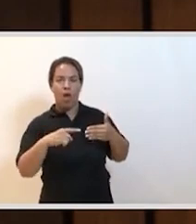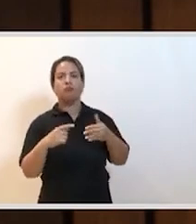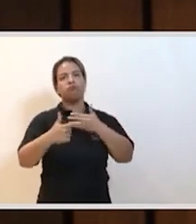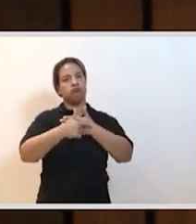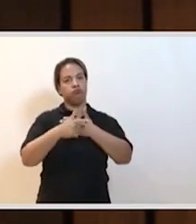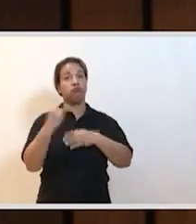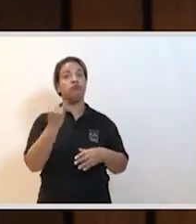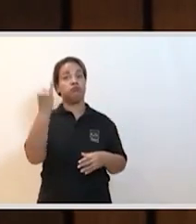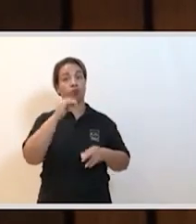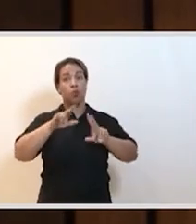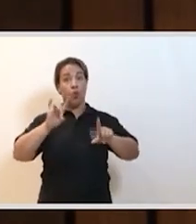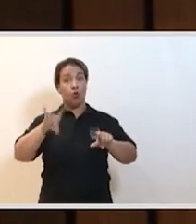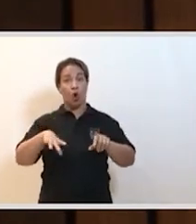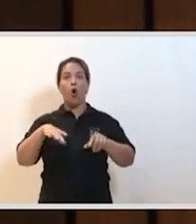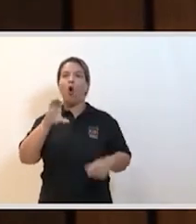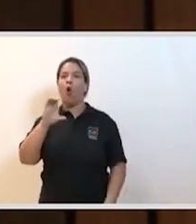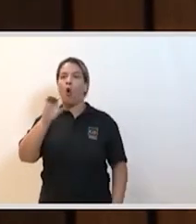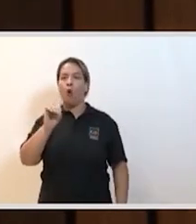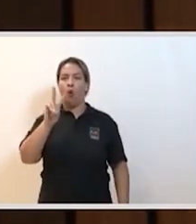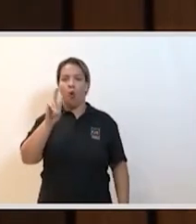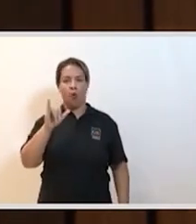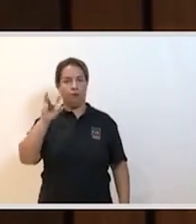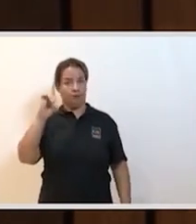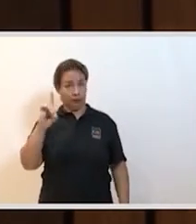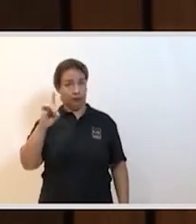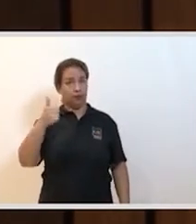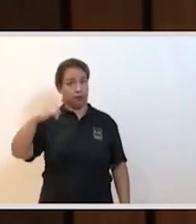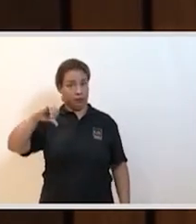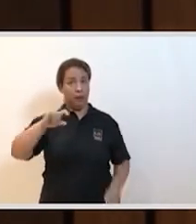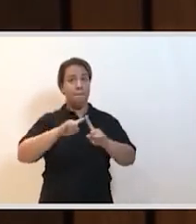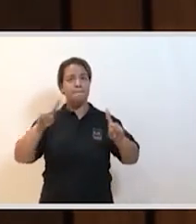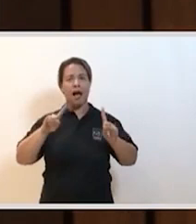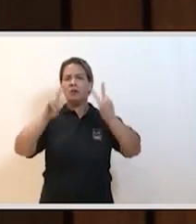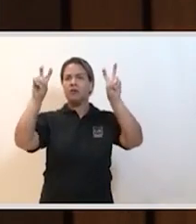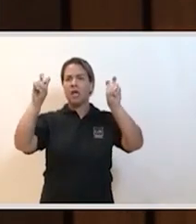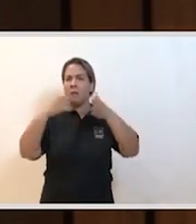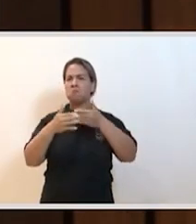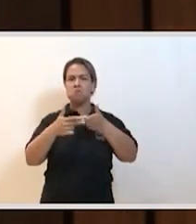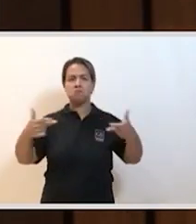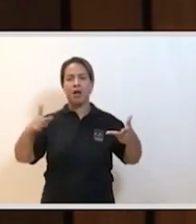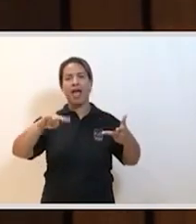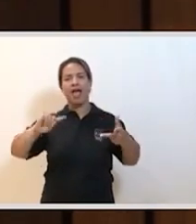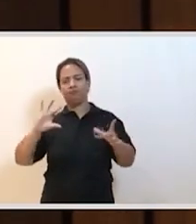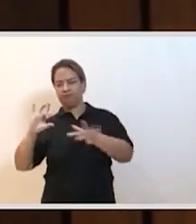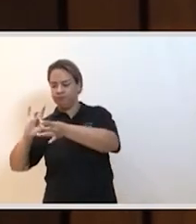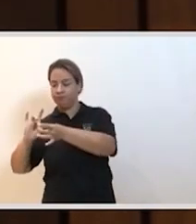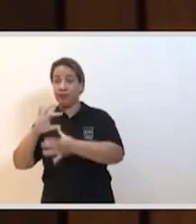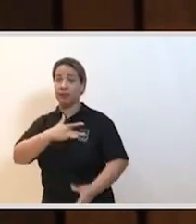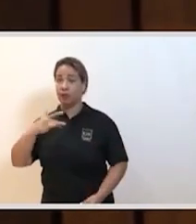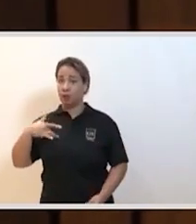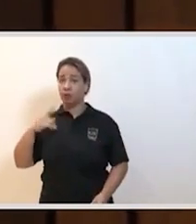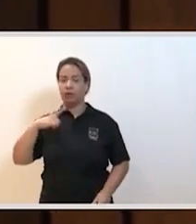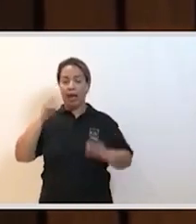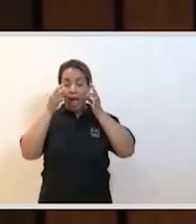não só nessa questão do Covid, mas em qualquer epidemia, em qualquer tema que seja ligado à saúde, a atenção primária tem um